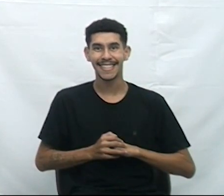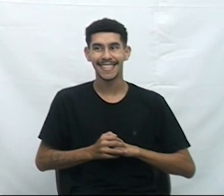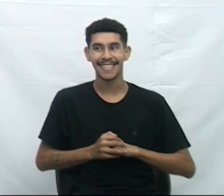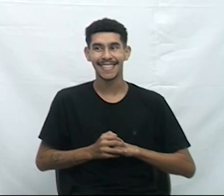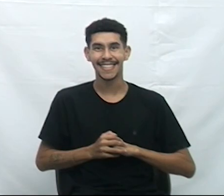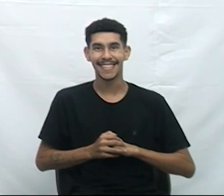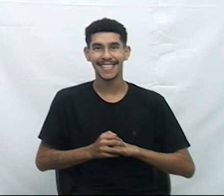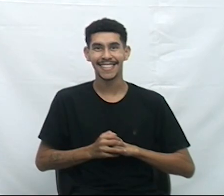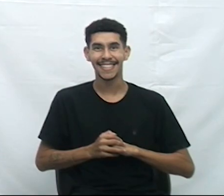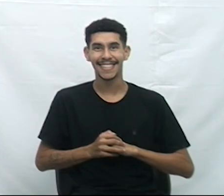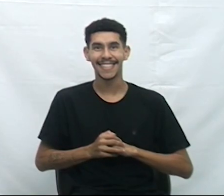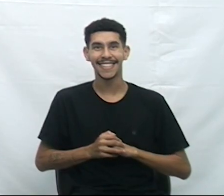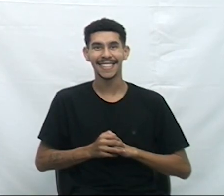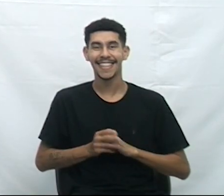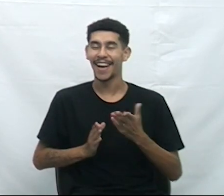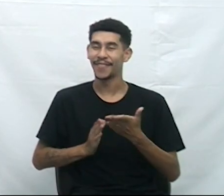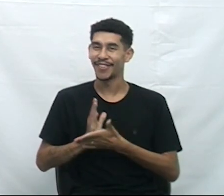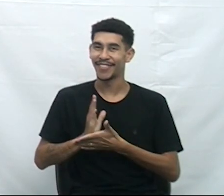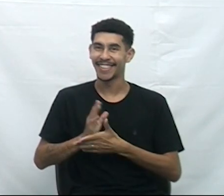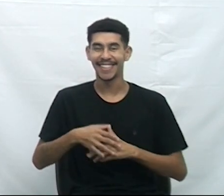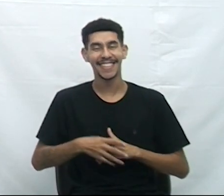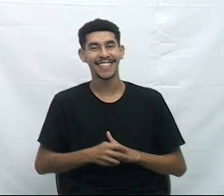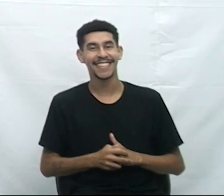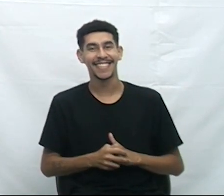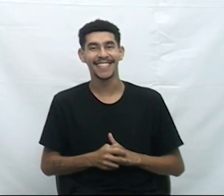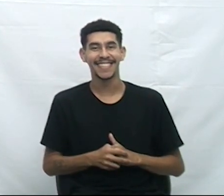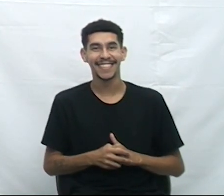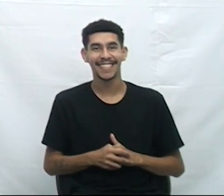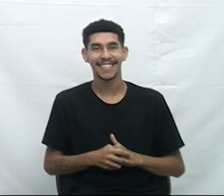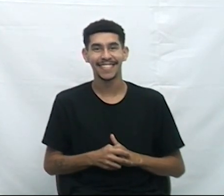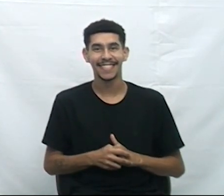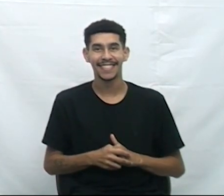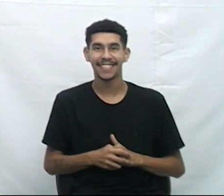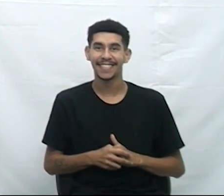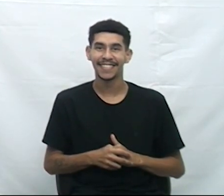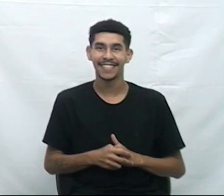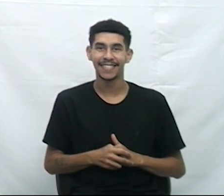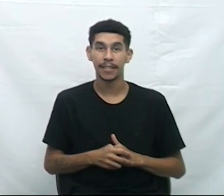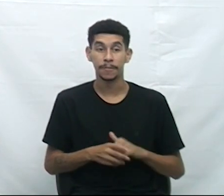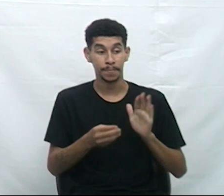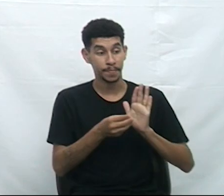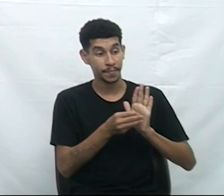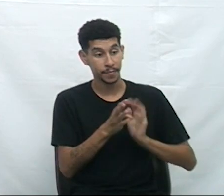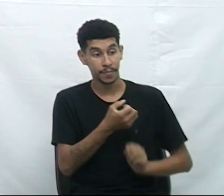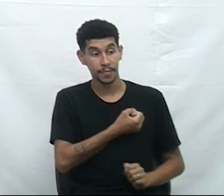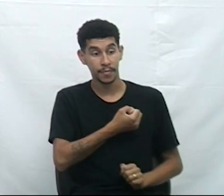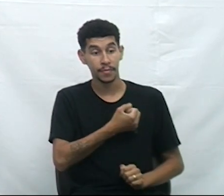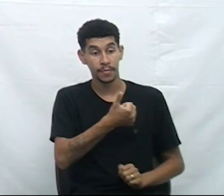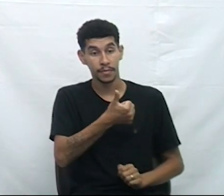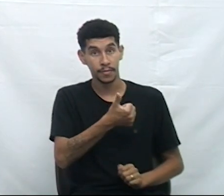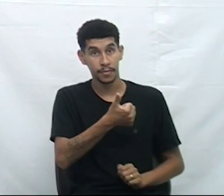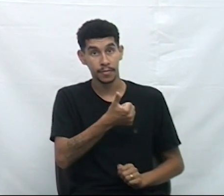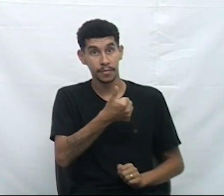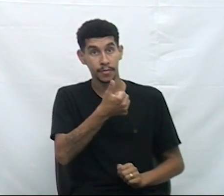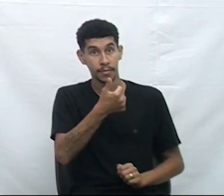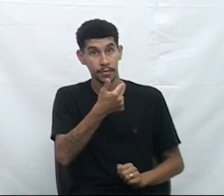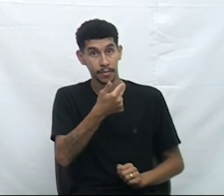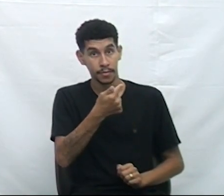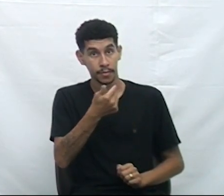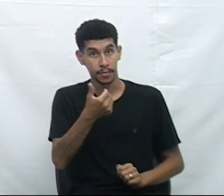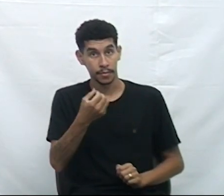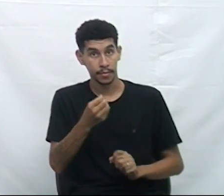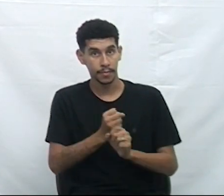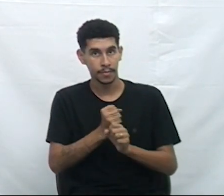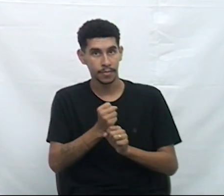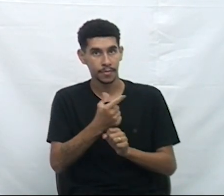se manifestem. O requerimento foi aprovado por unanimidade. Indicação número 170 de